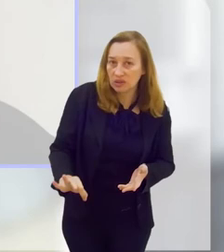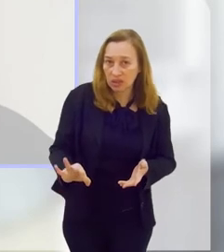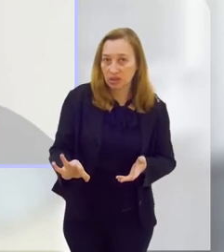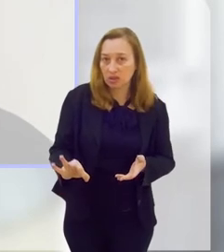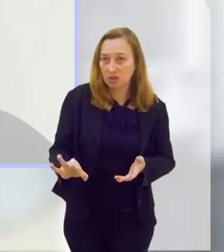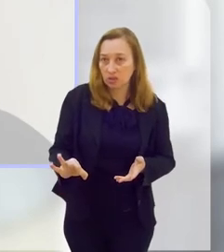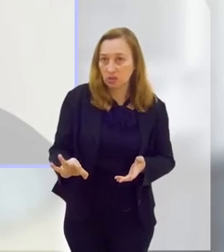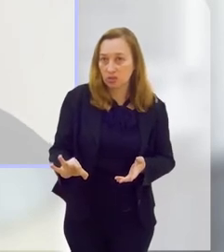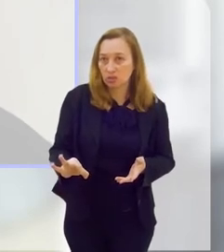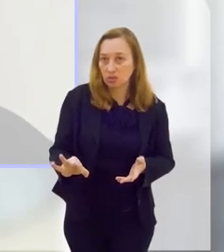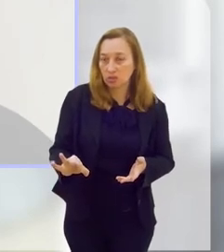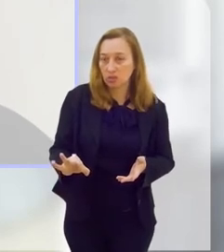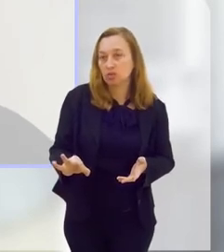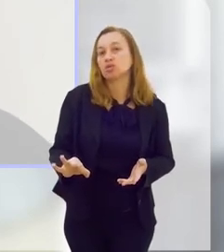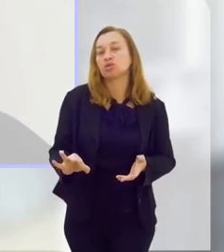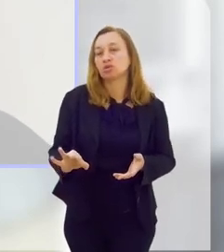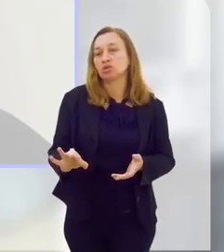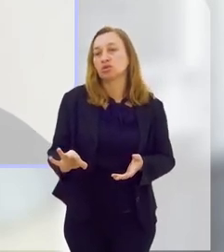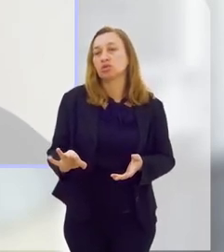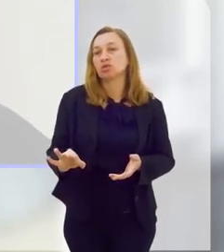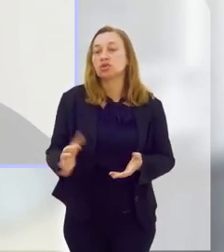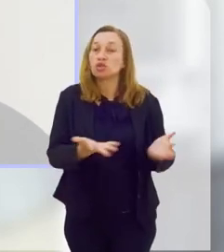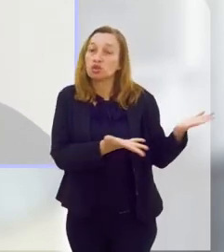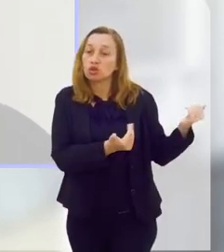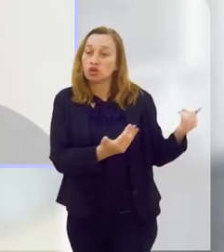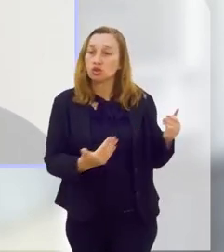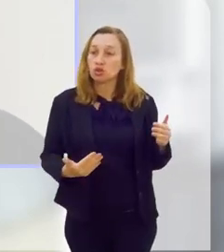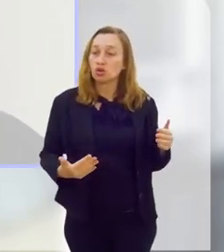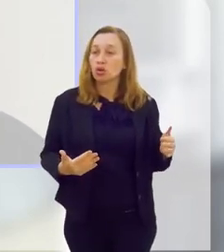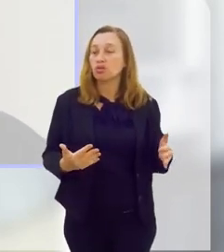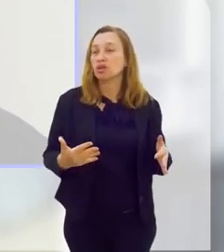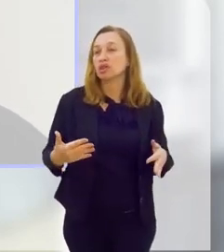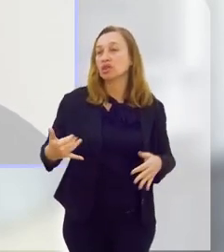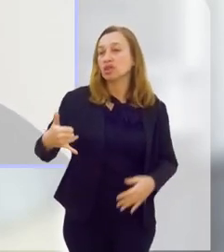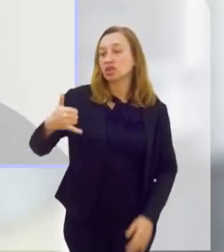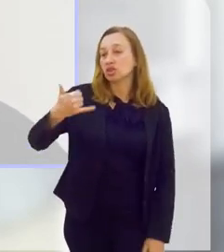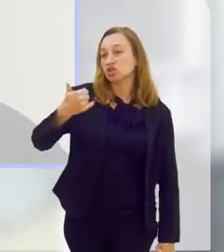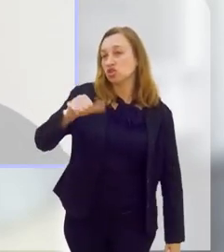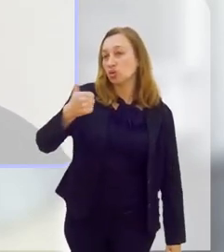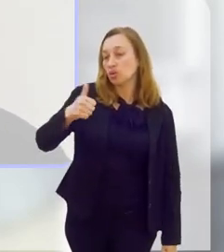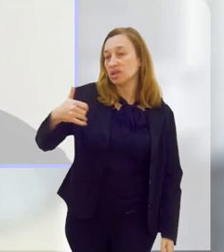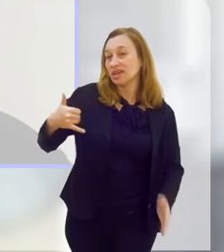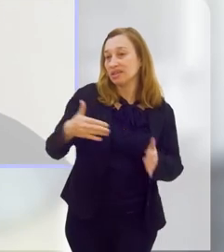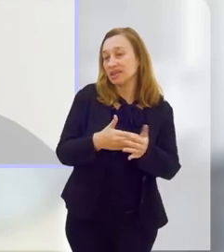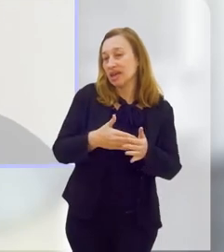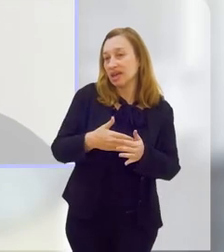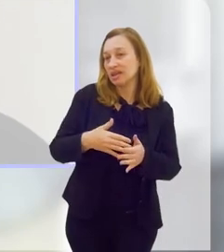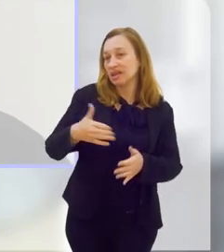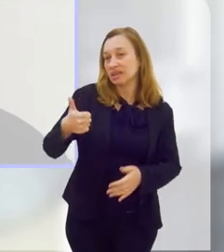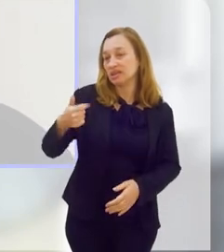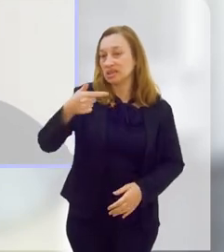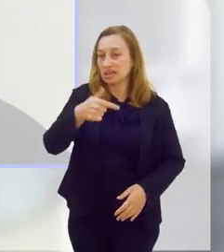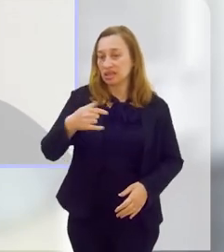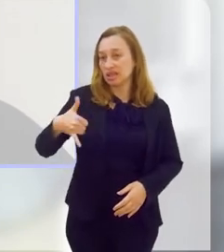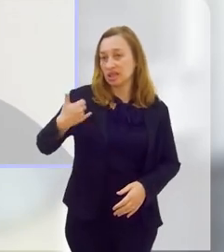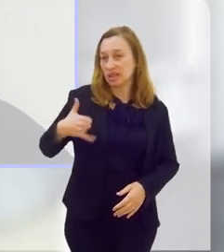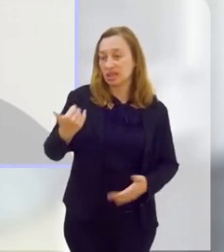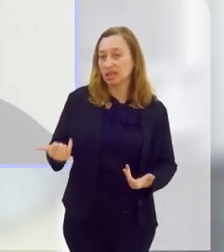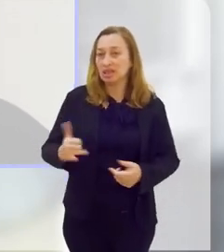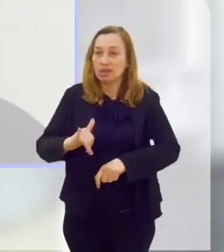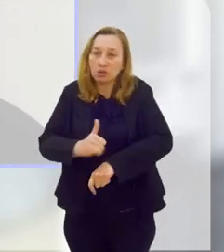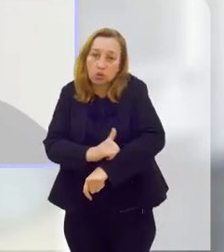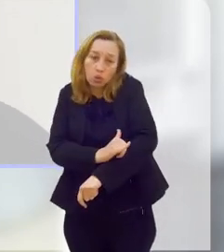% de taxa de jovens de 11 a 17 anos, não vou